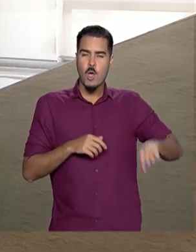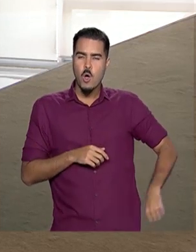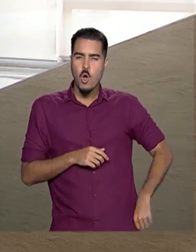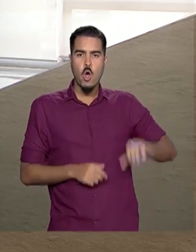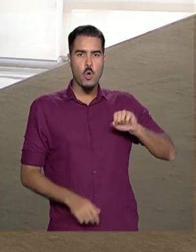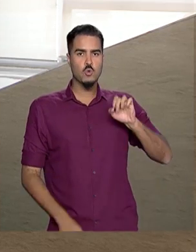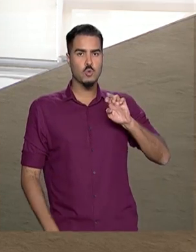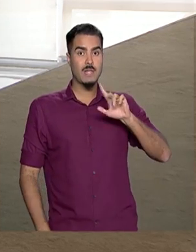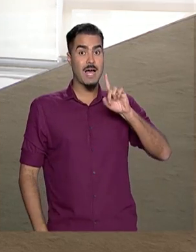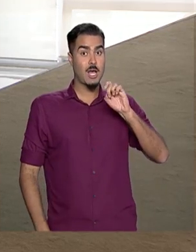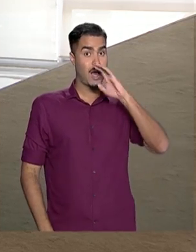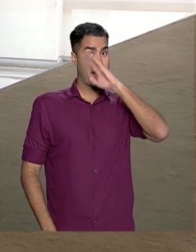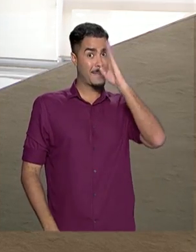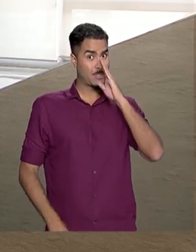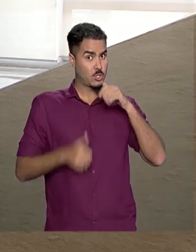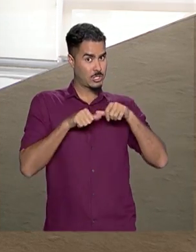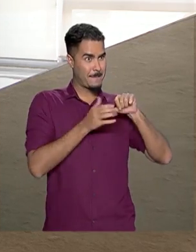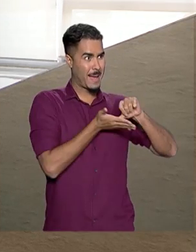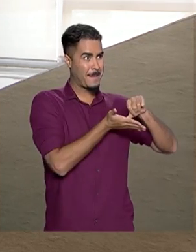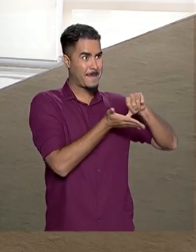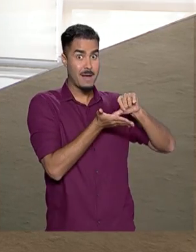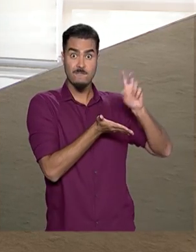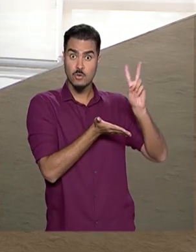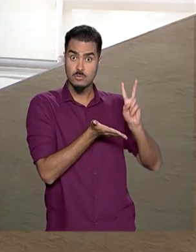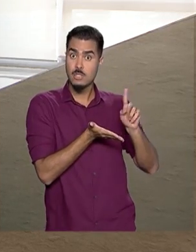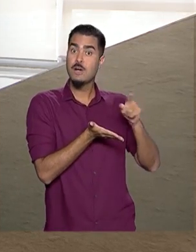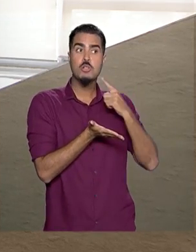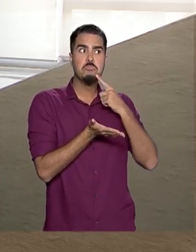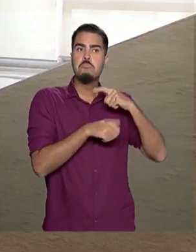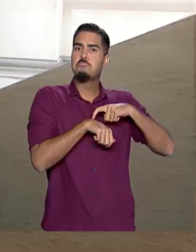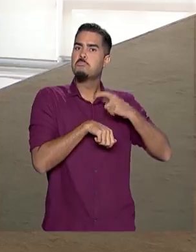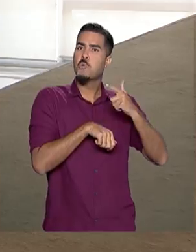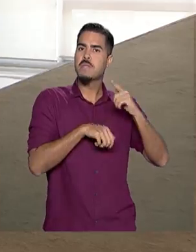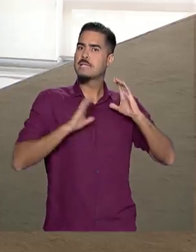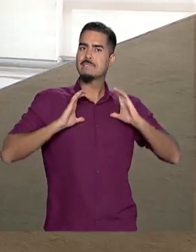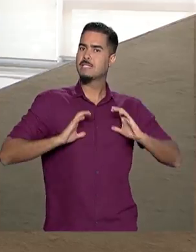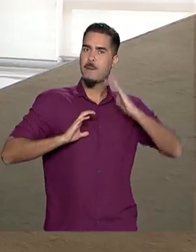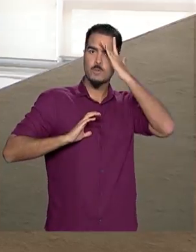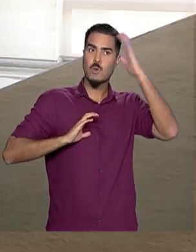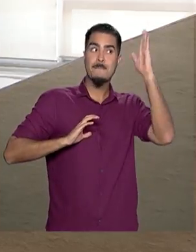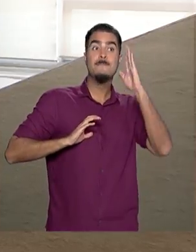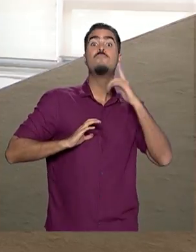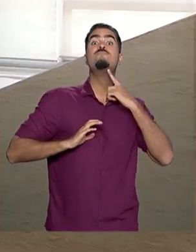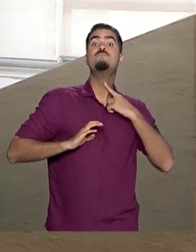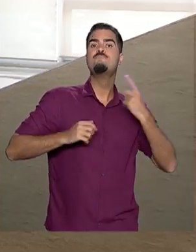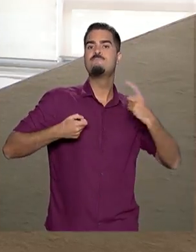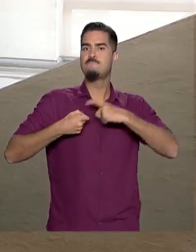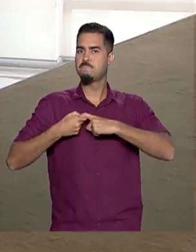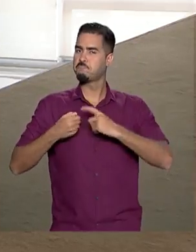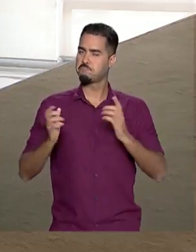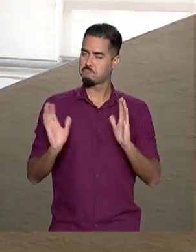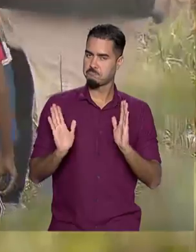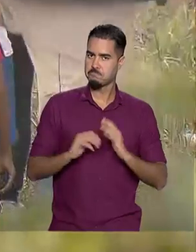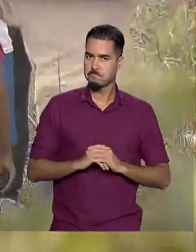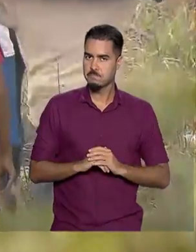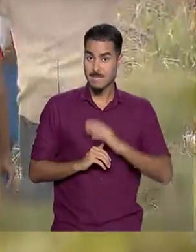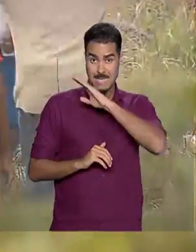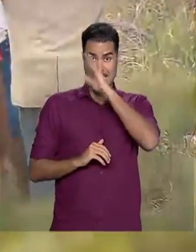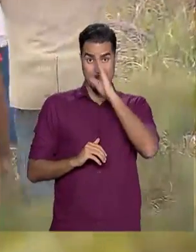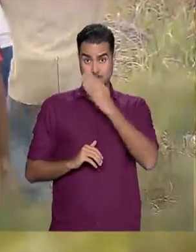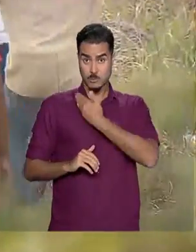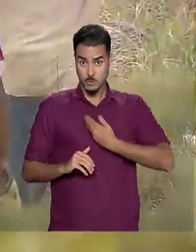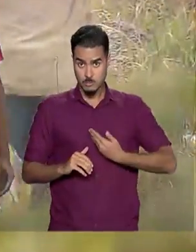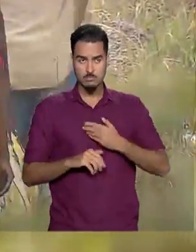Venezuela informaram que no momento não há cidadãos brasileiros querendo retornar. O governo brasileiro continua acompanhando a